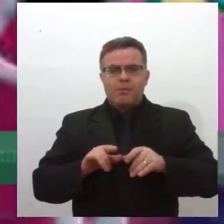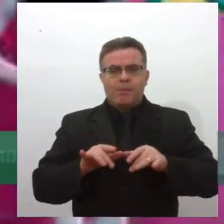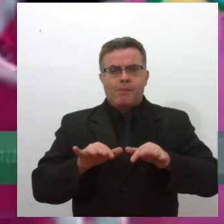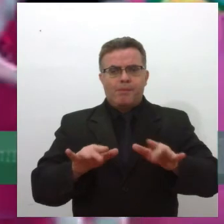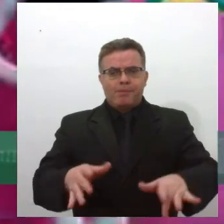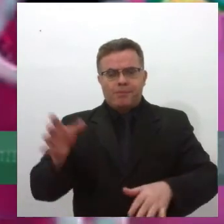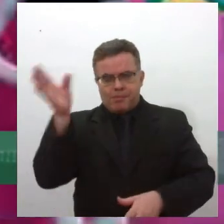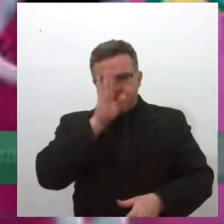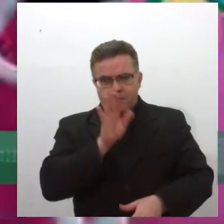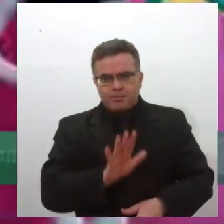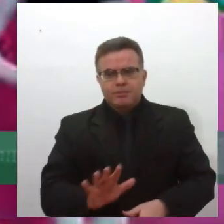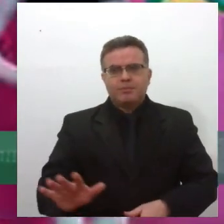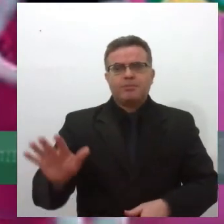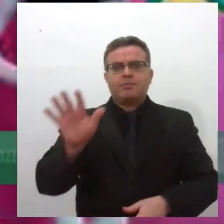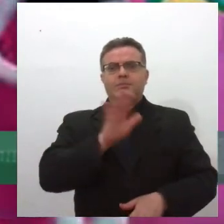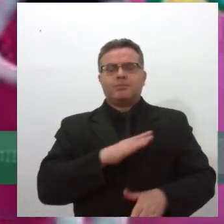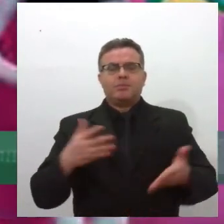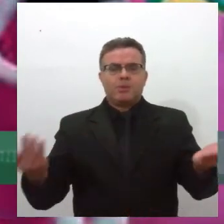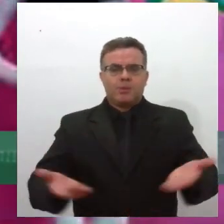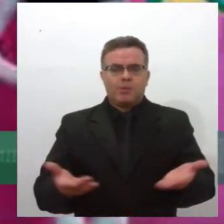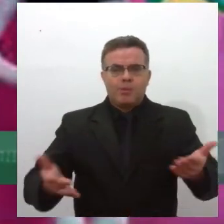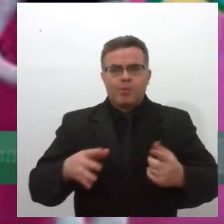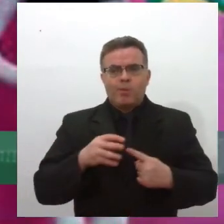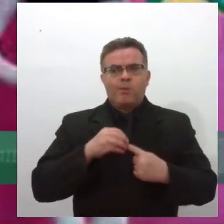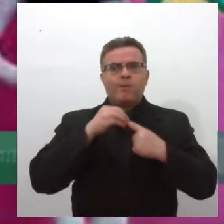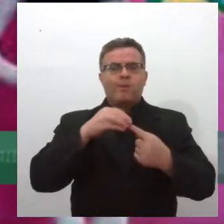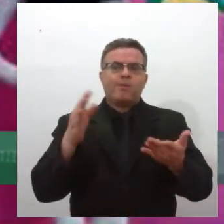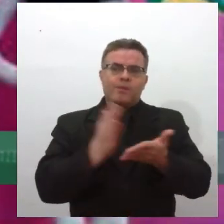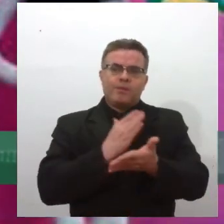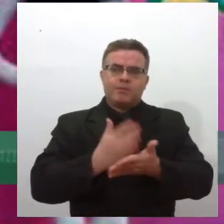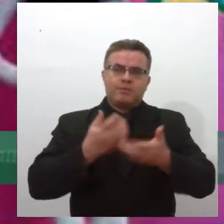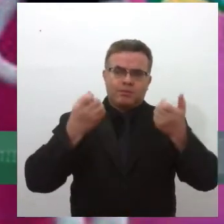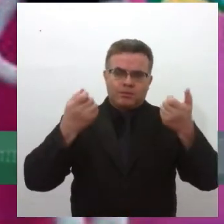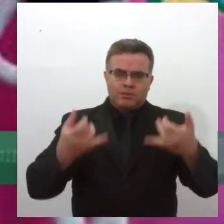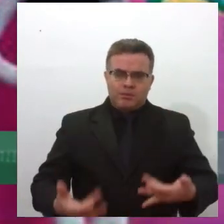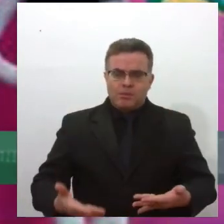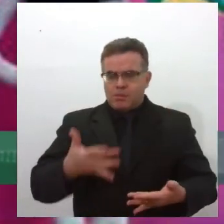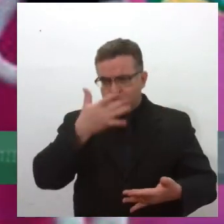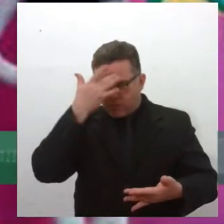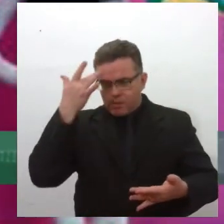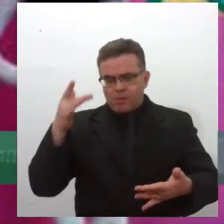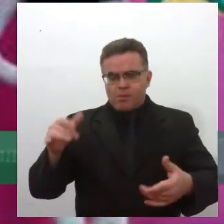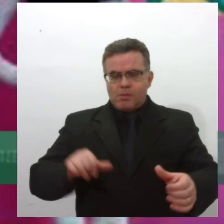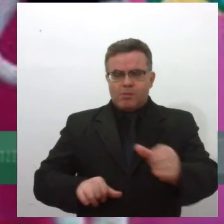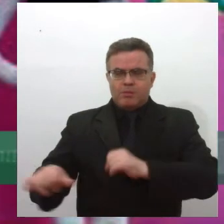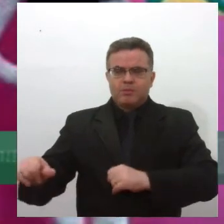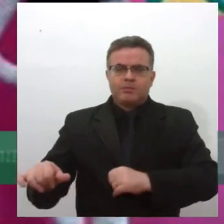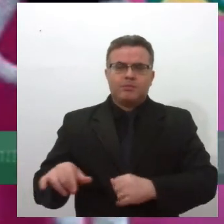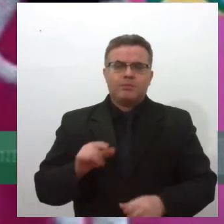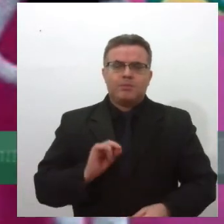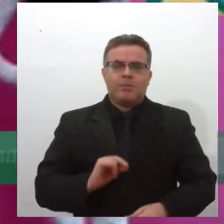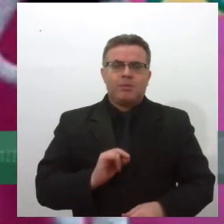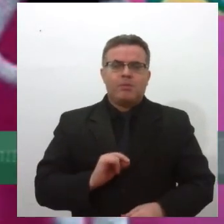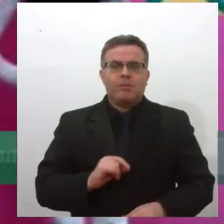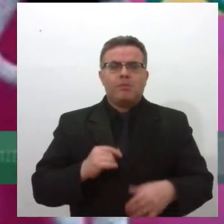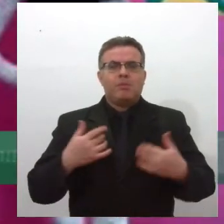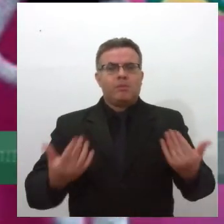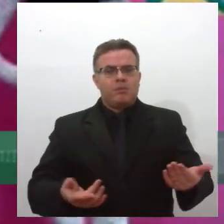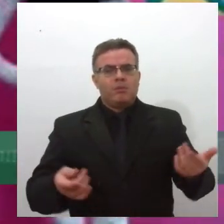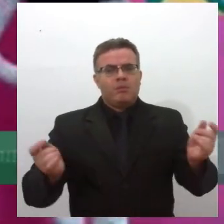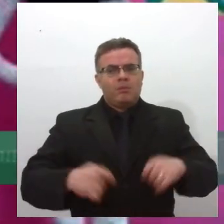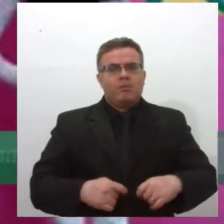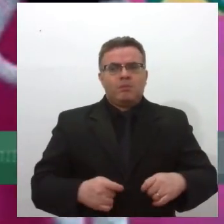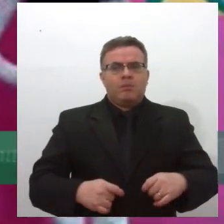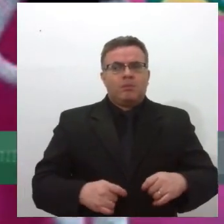inteiro, eu acredito que hoje seja o único livro sobre a pessoa transplantada no nosso país, né, e de alguma forma a gente